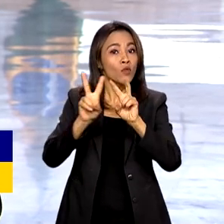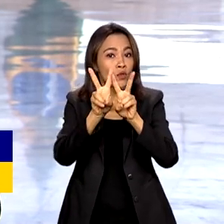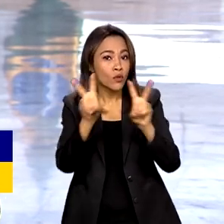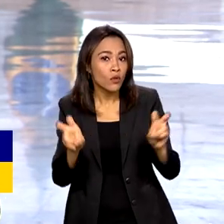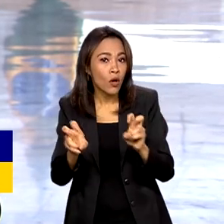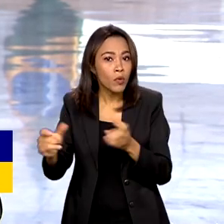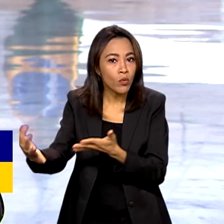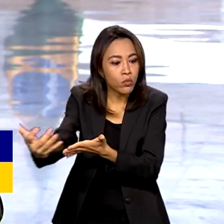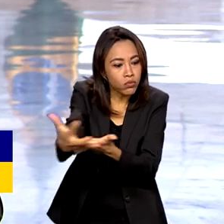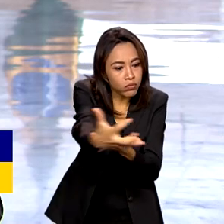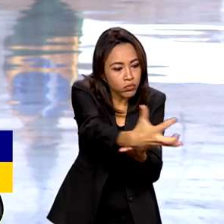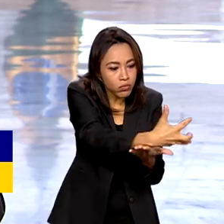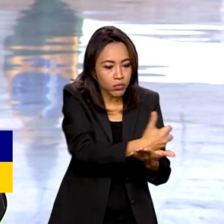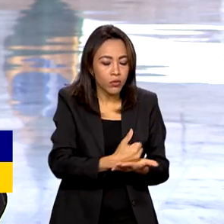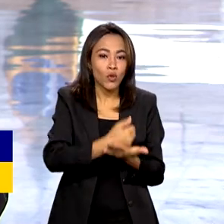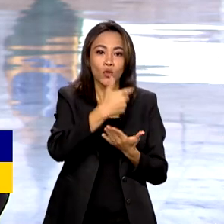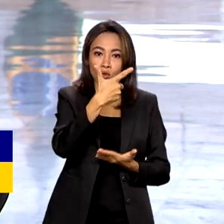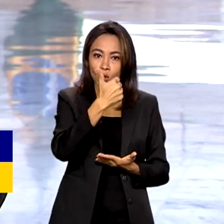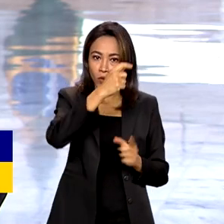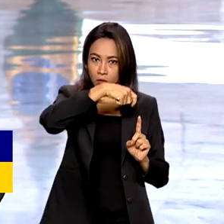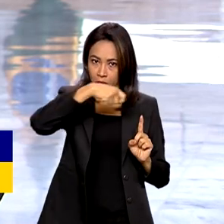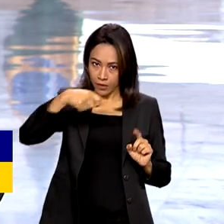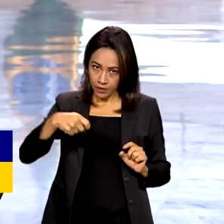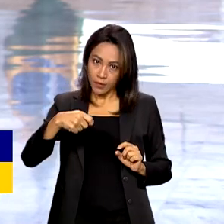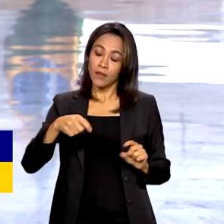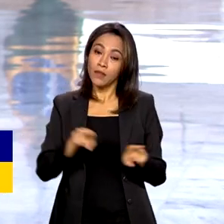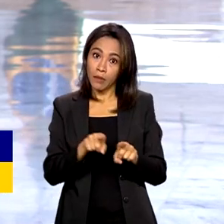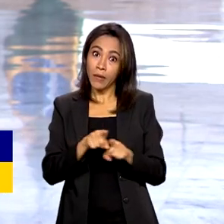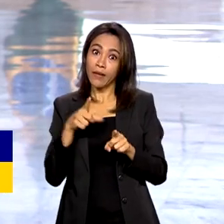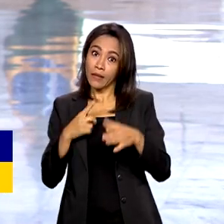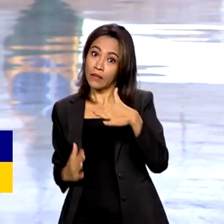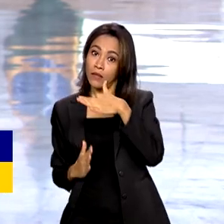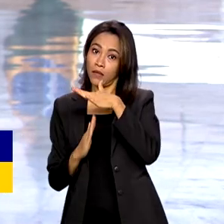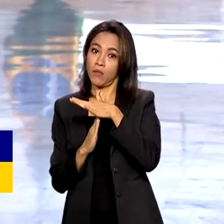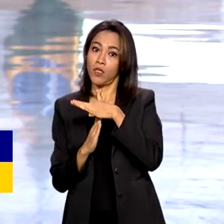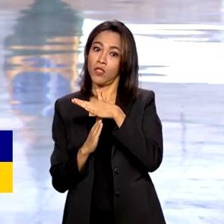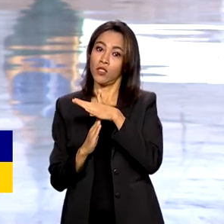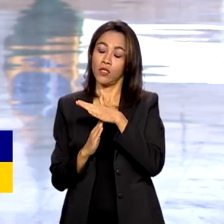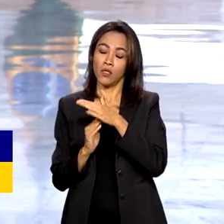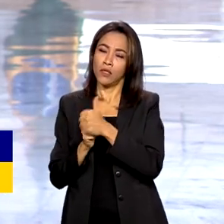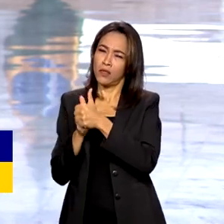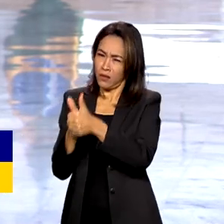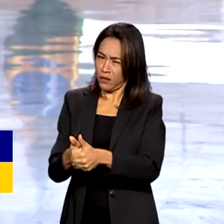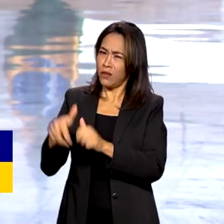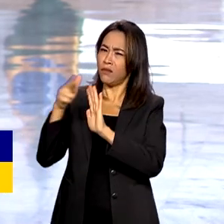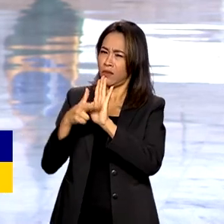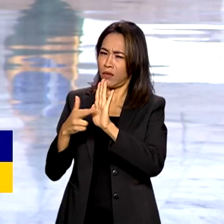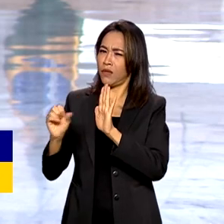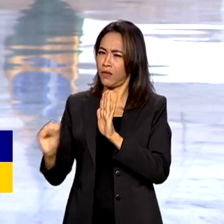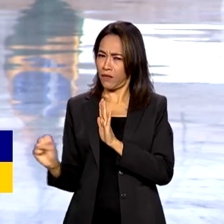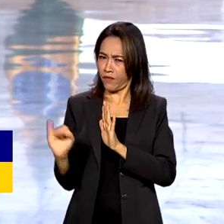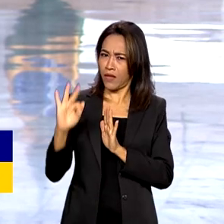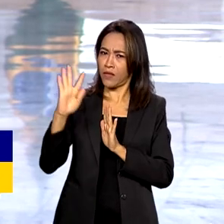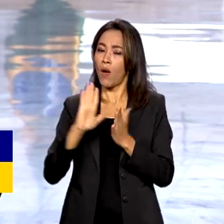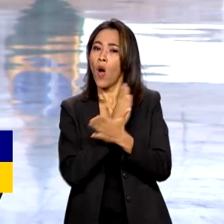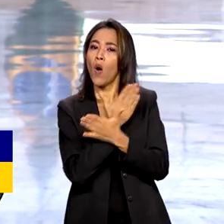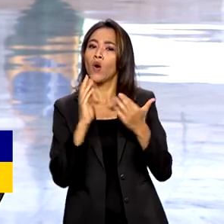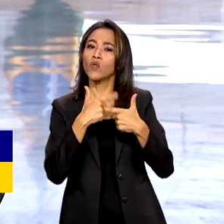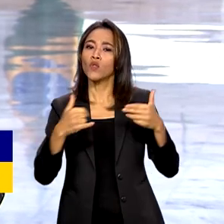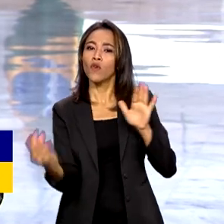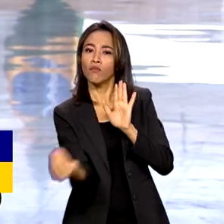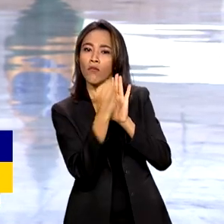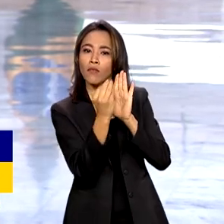nos 12 meses anteriores. Também impõe limites conforme a inflação. Algumas mudanças foram incluídas pelo